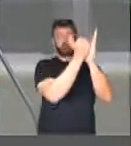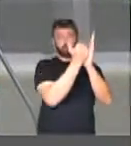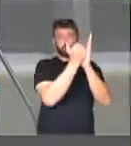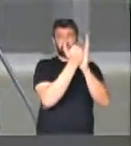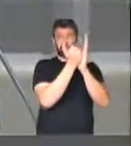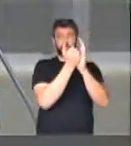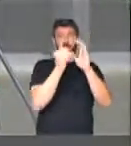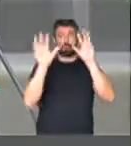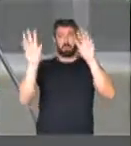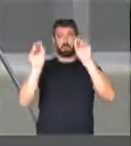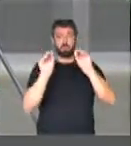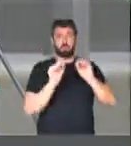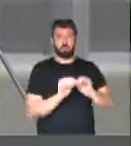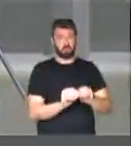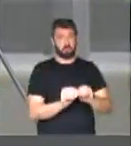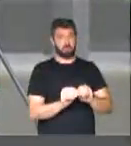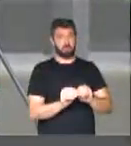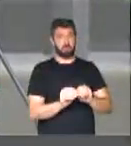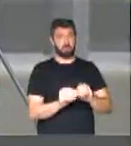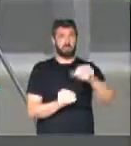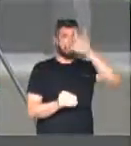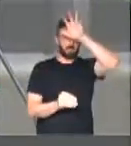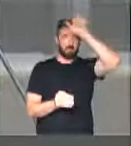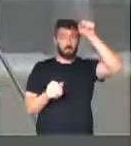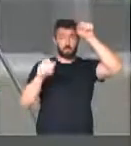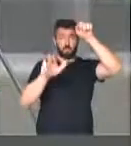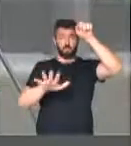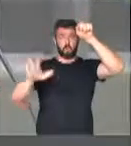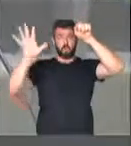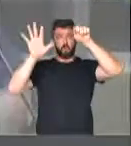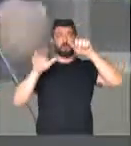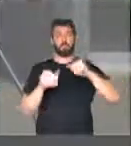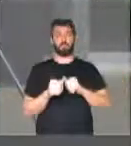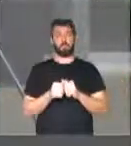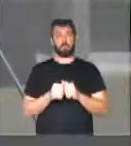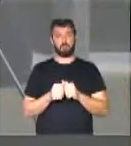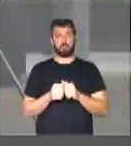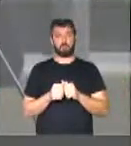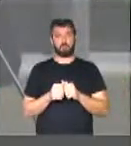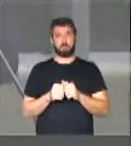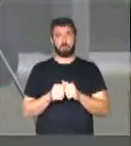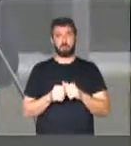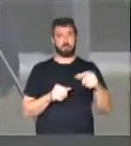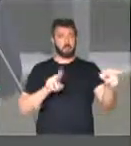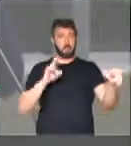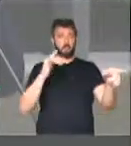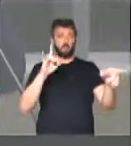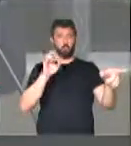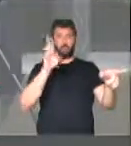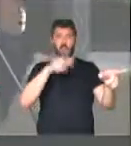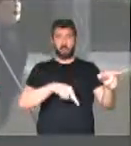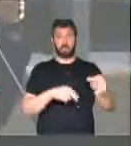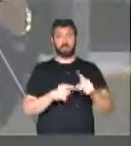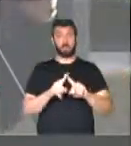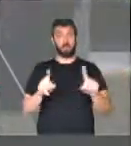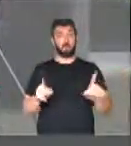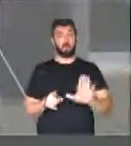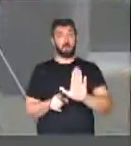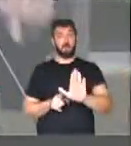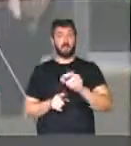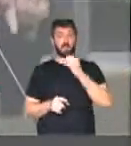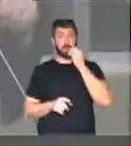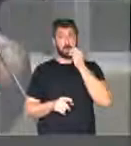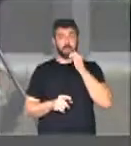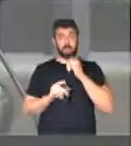aos empreendimentos da Amazônia e do Nordeste. O deputado Hildo Rocha, inclusive, tem razão. Mas,